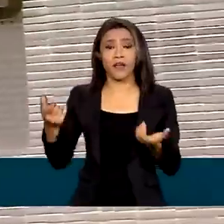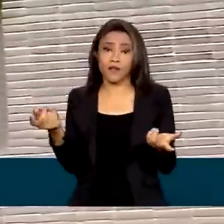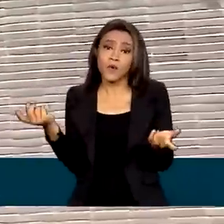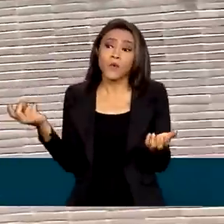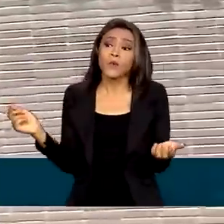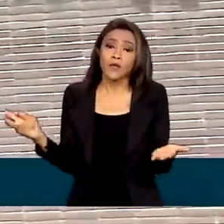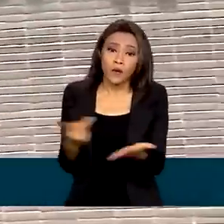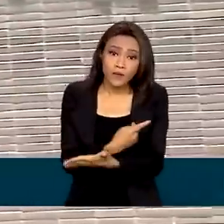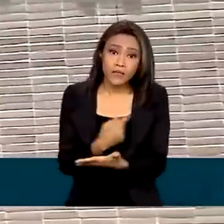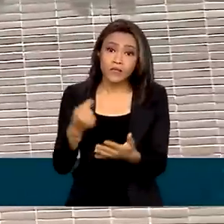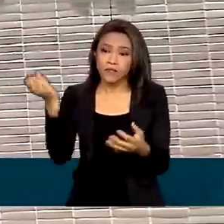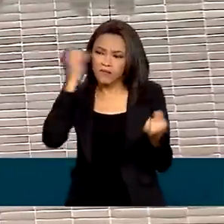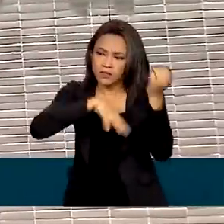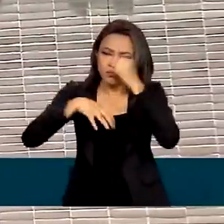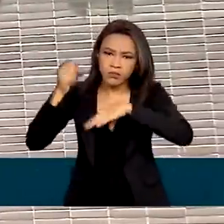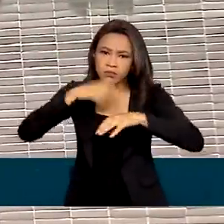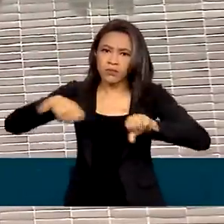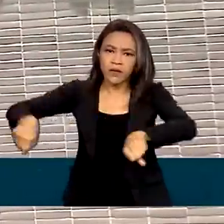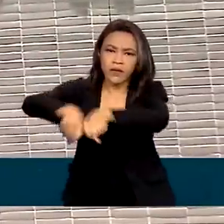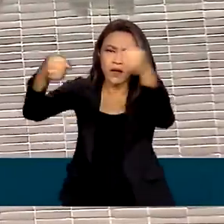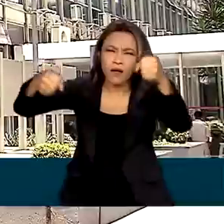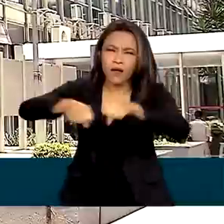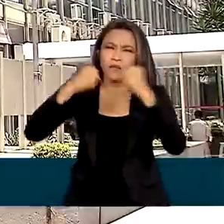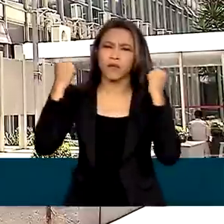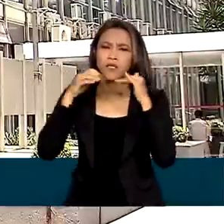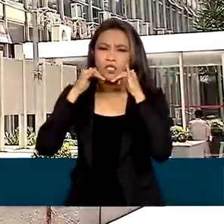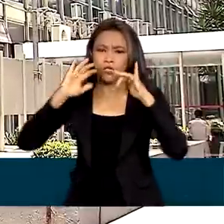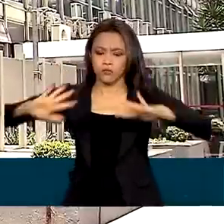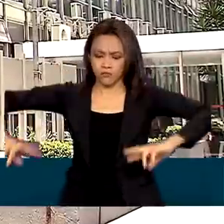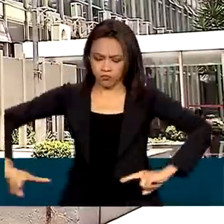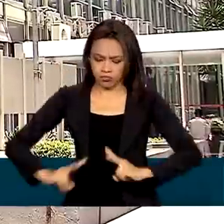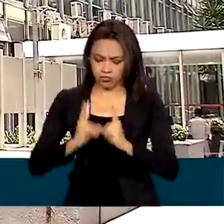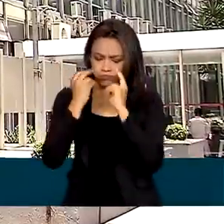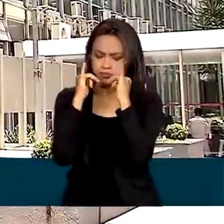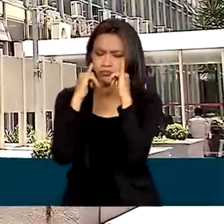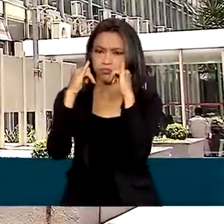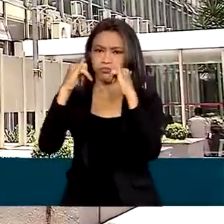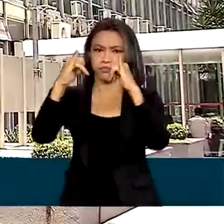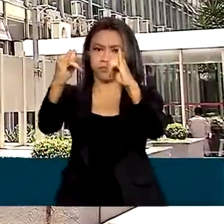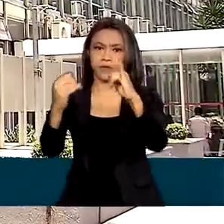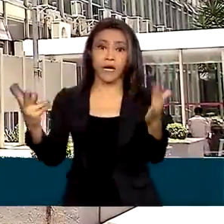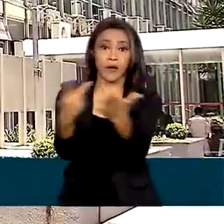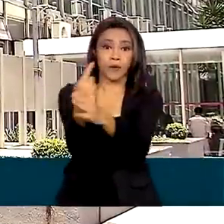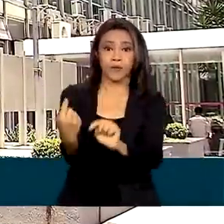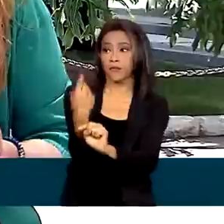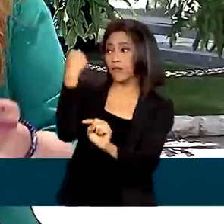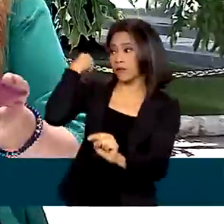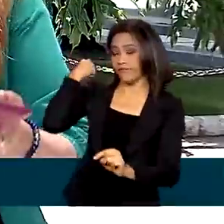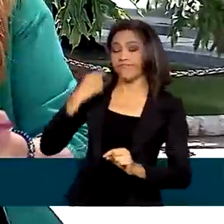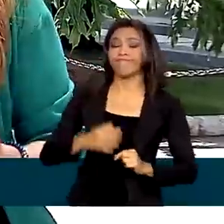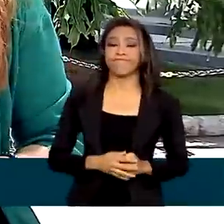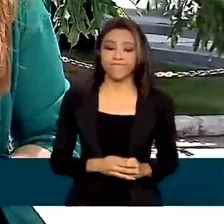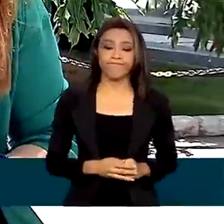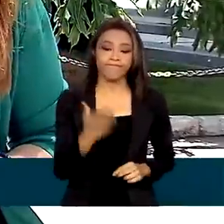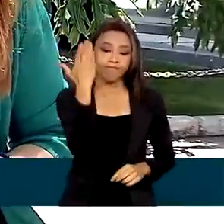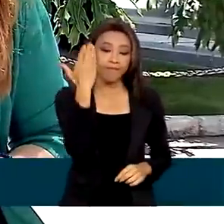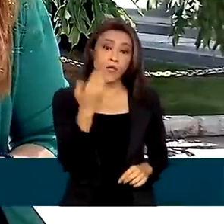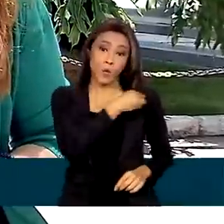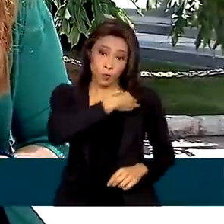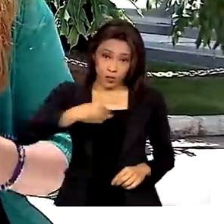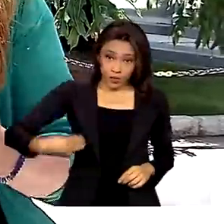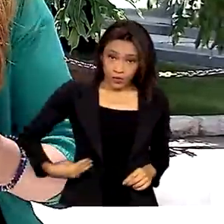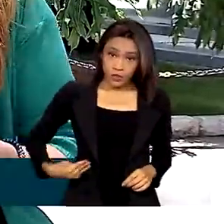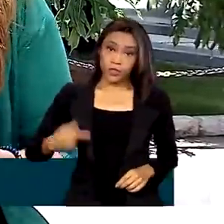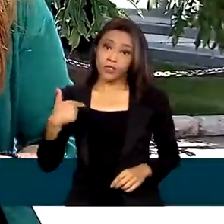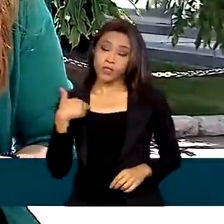vandalismo a torres de transmissão de energia elétrica que aconteceram nos últimos dias no país. O ministro de Minas e